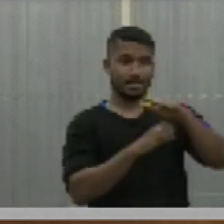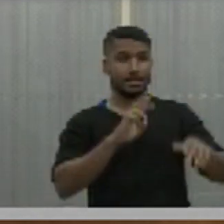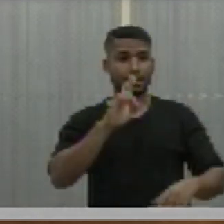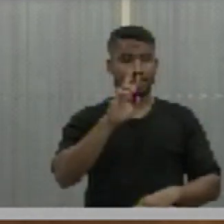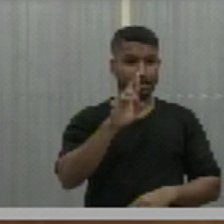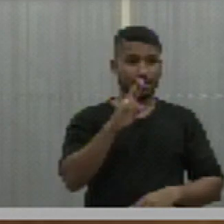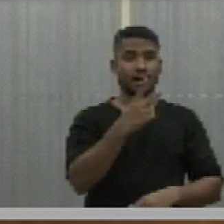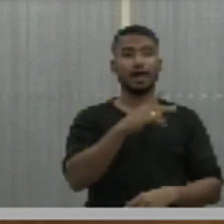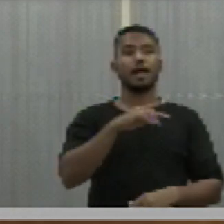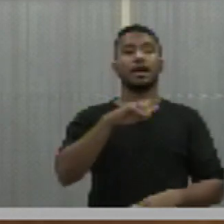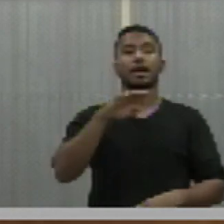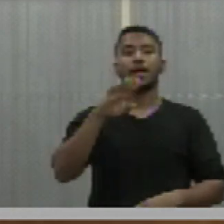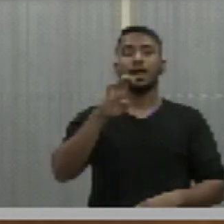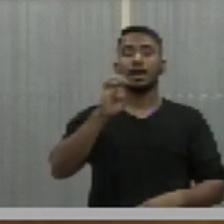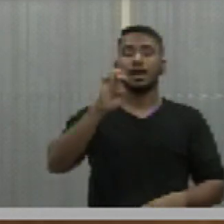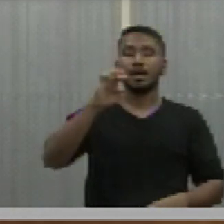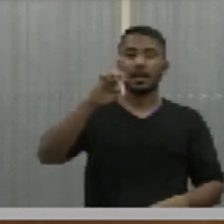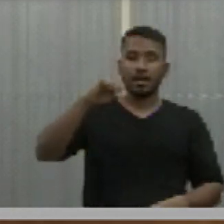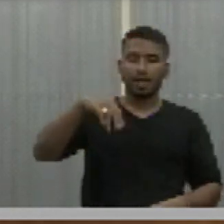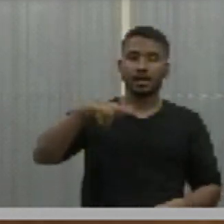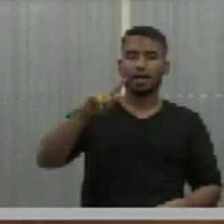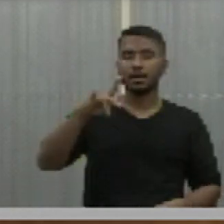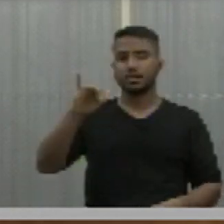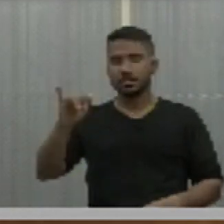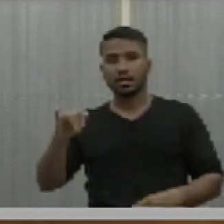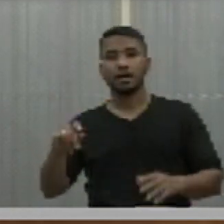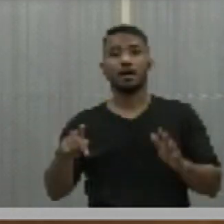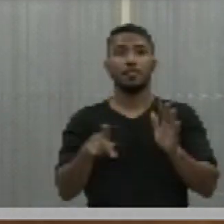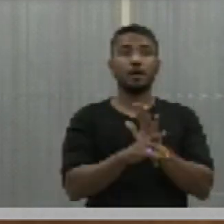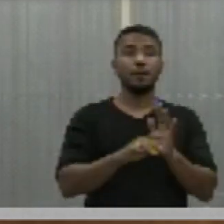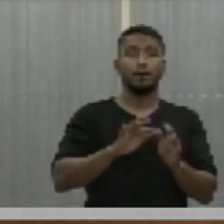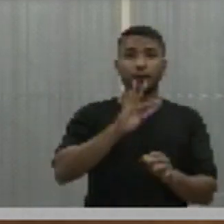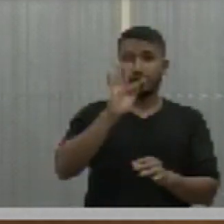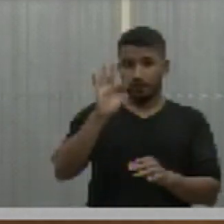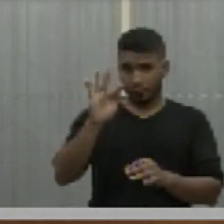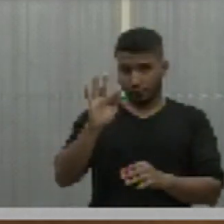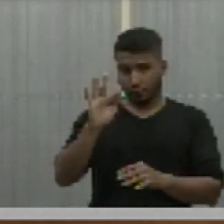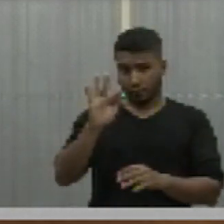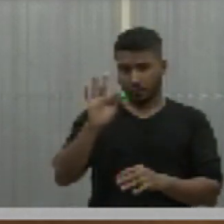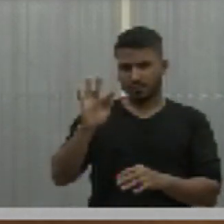É engepia dual imóvel que é específico para a Fundação Universidade Estadual do Piauí.